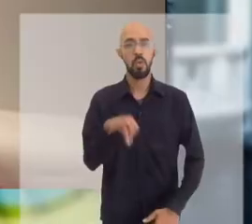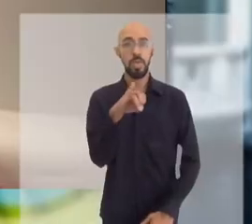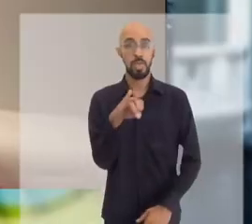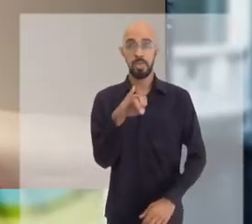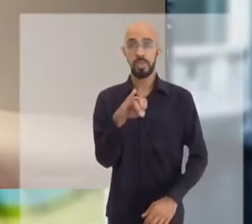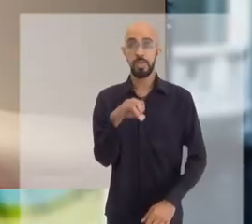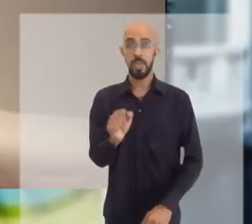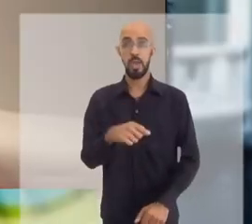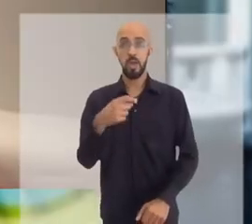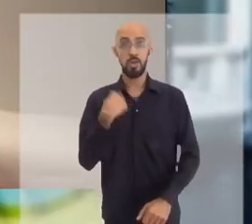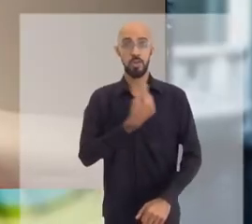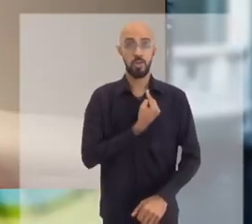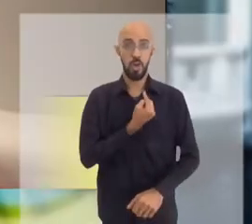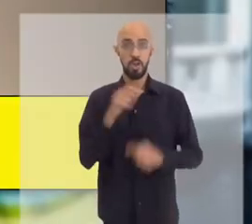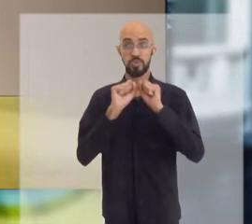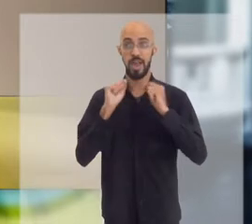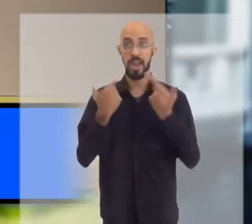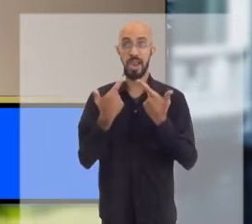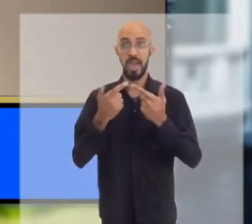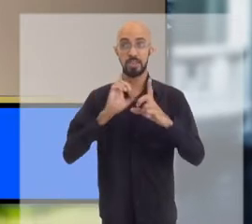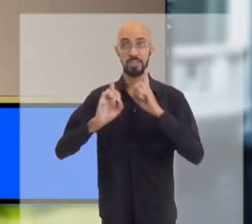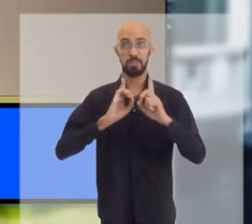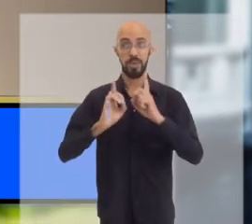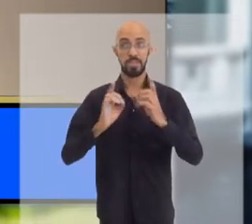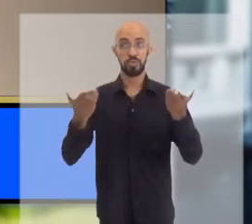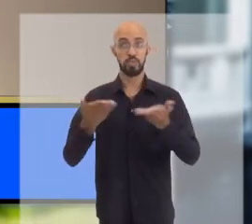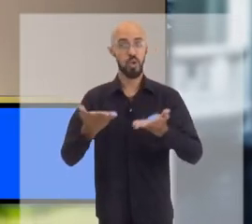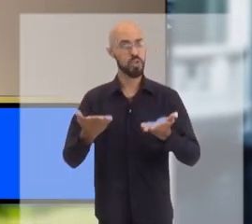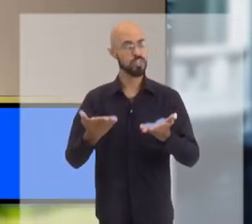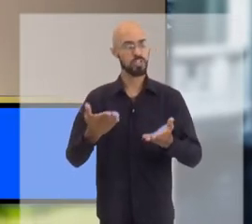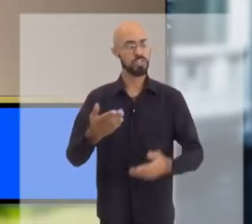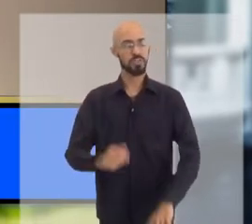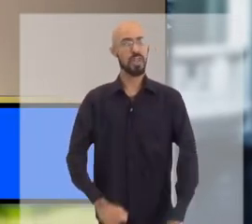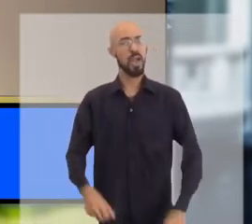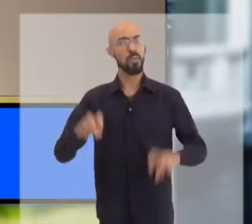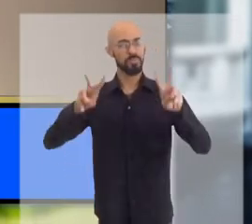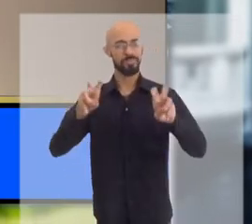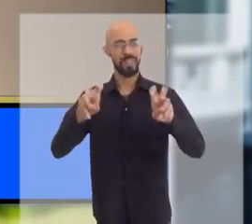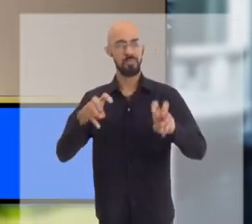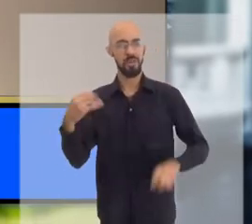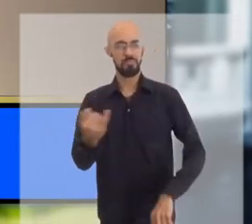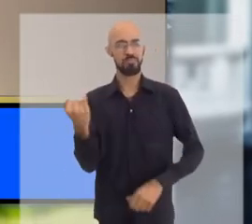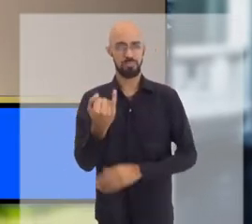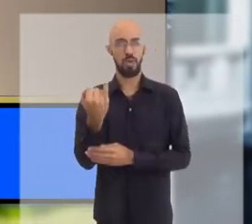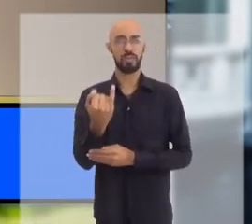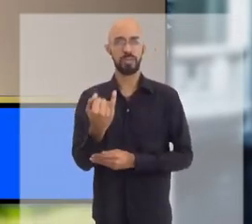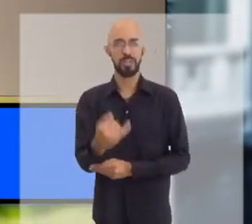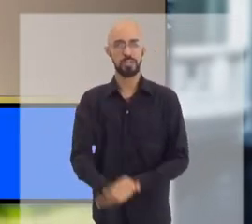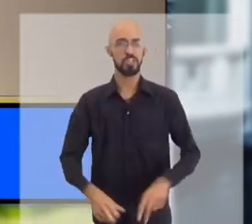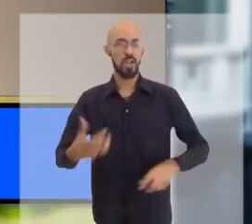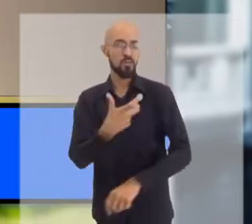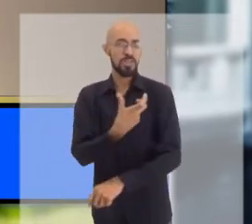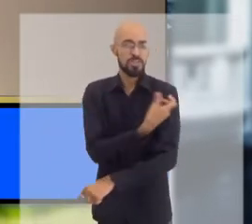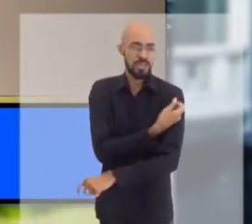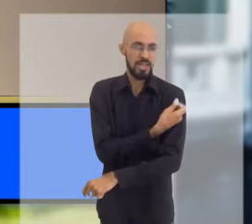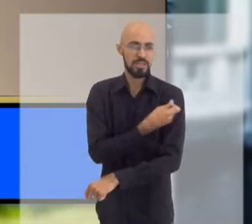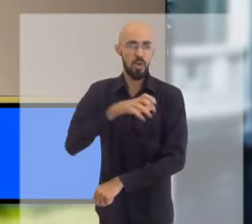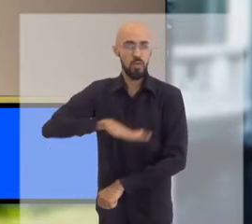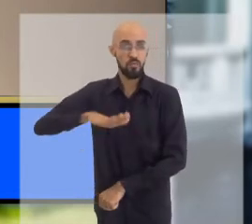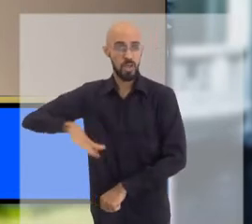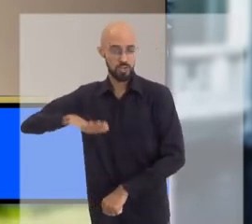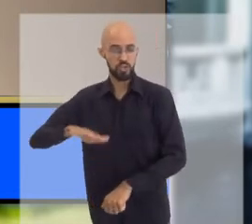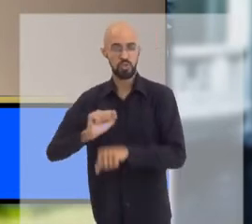Olá, nosso alerje debate de hoje não poderia ter um tema mais atual. Nós vamos tratar de vacinação infantil.